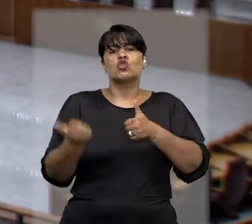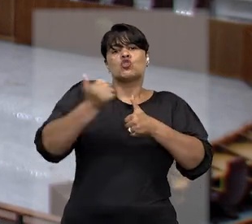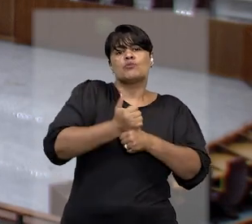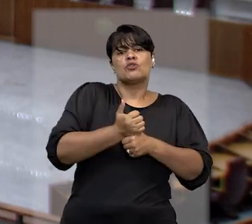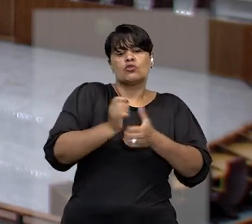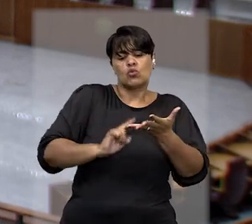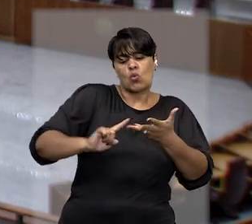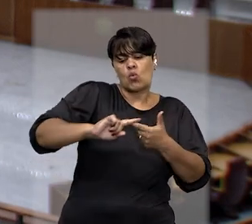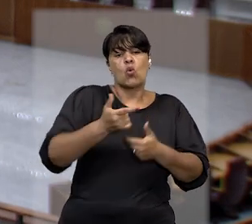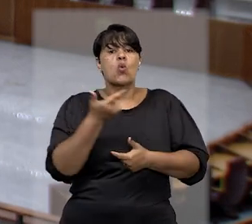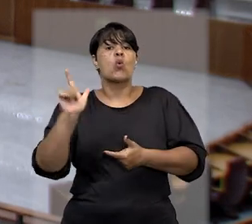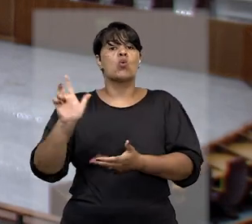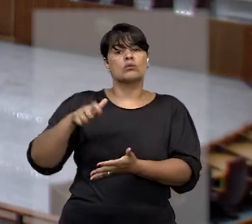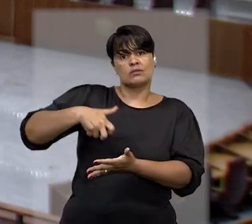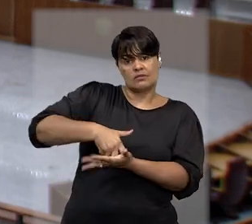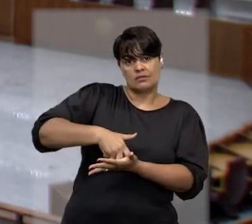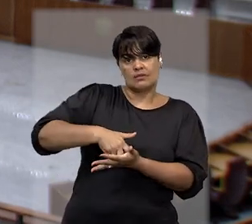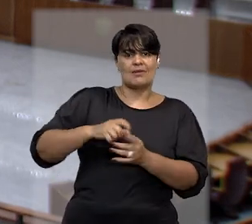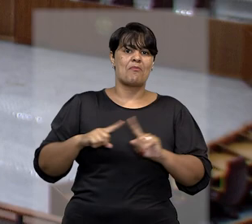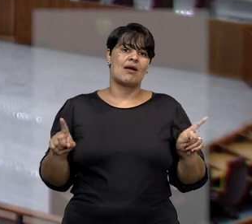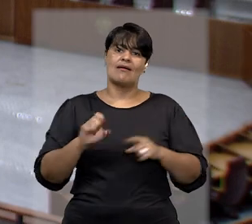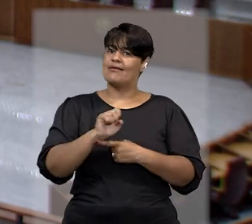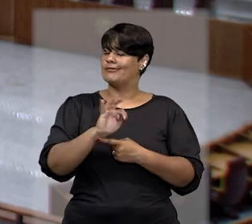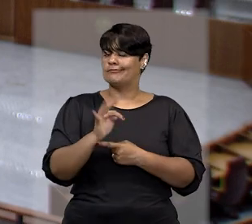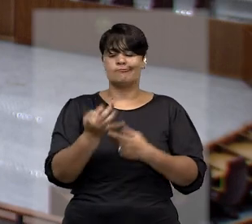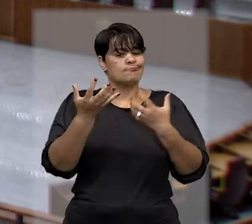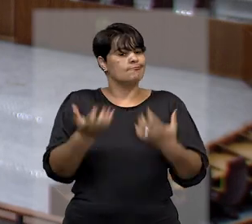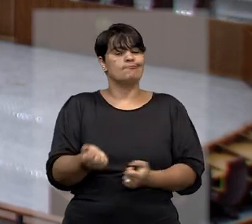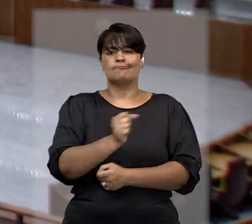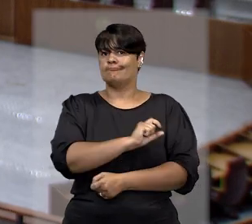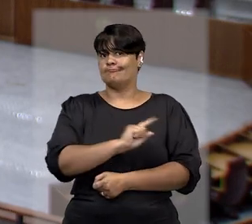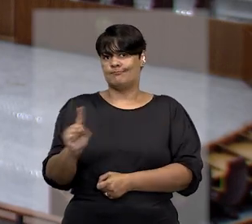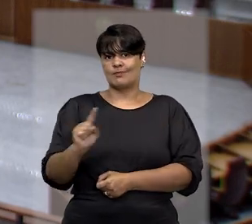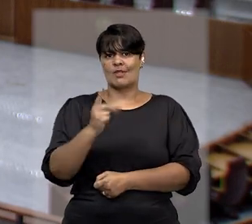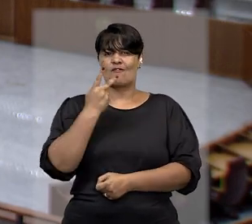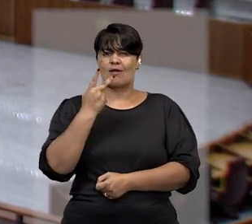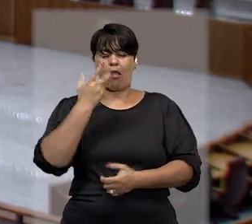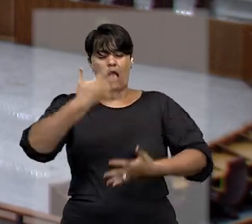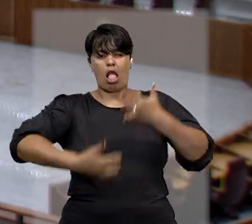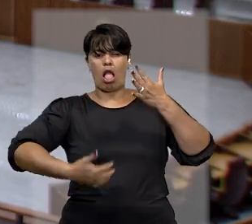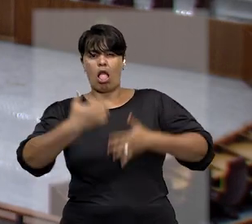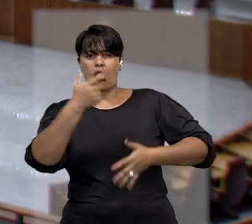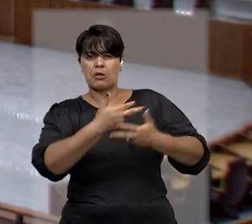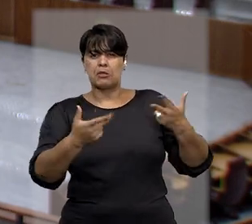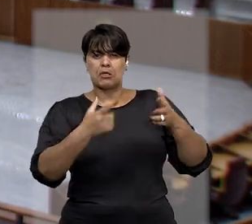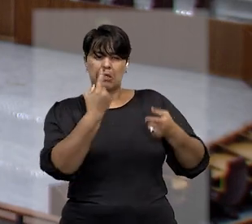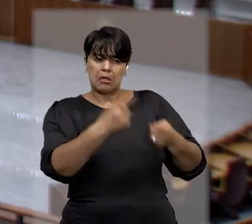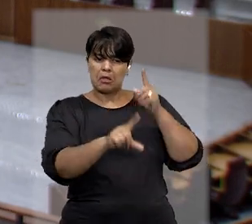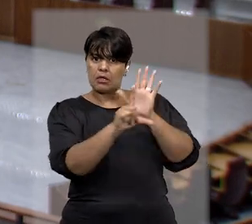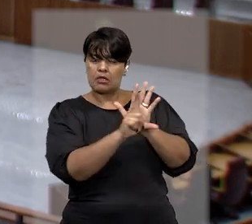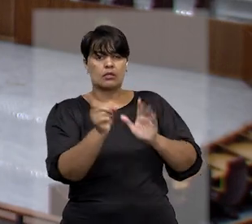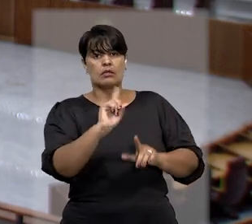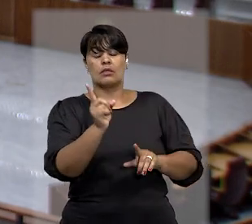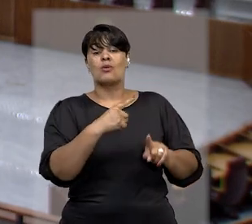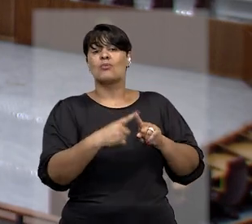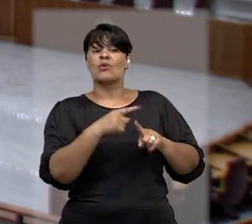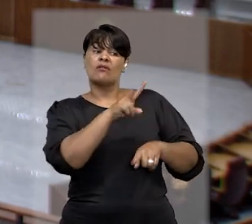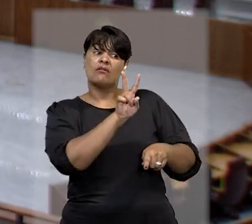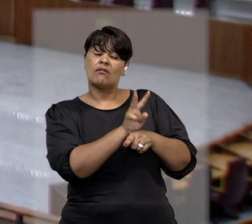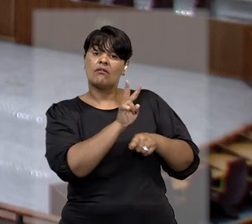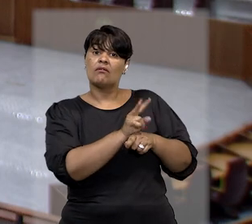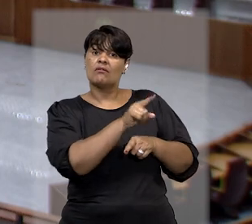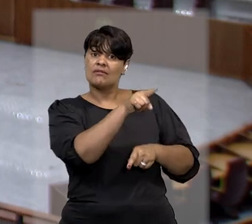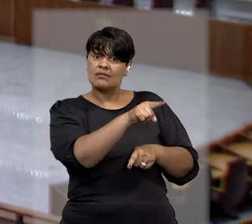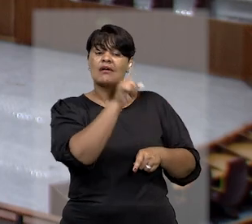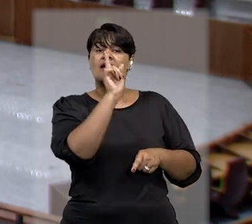foi negada. No STJ, a defesa alegou a ocorrência de constrangimento ilegal, sustentando que a custódia cautelar, além de